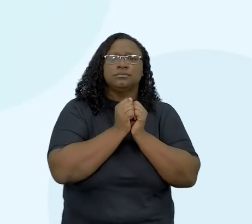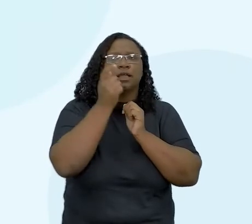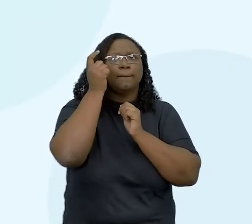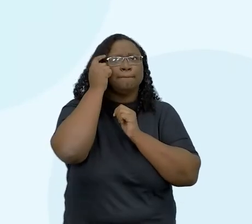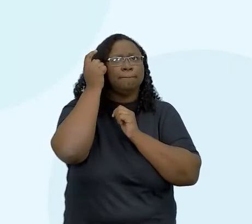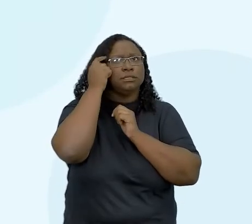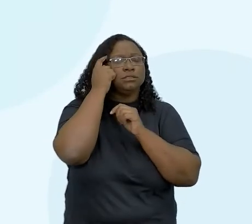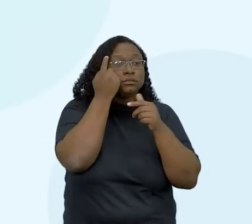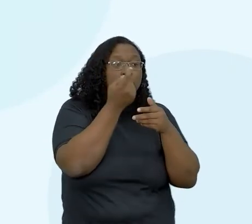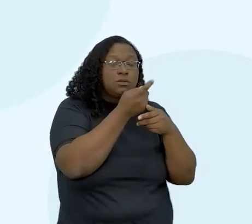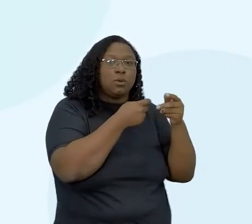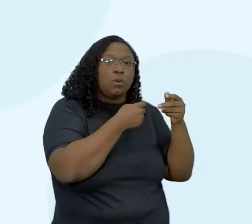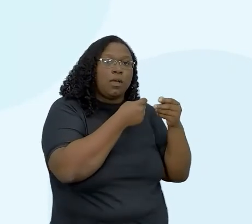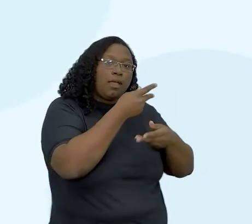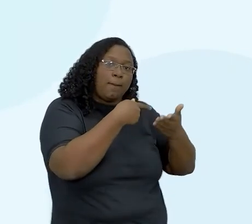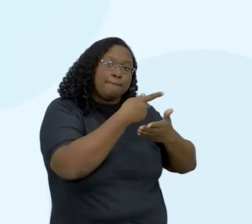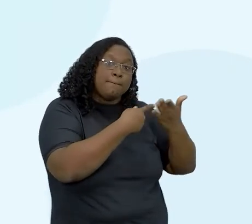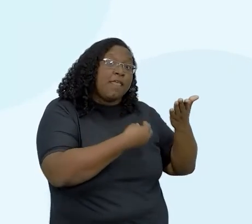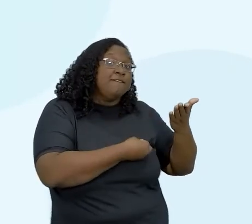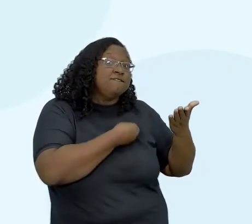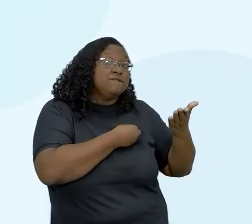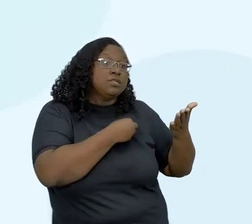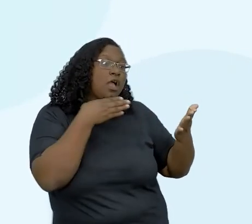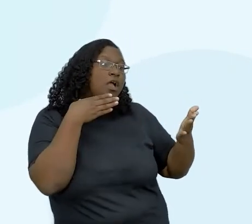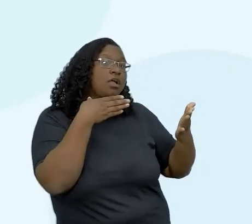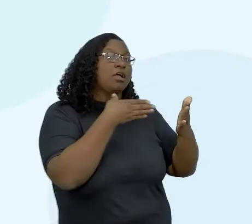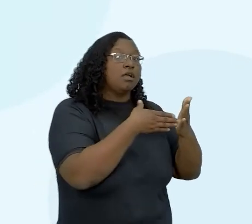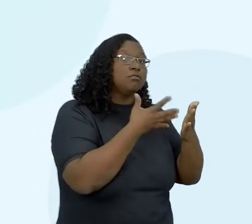pensando no seu projeto de vida, você já chegou onde você queria?